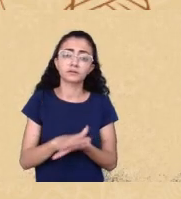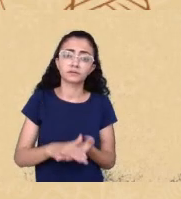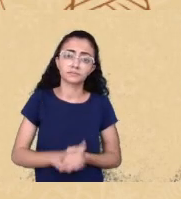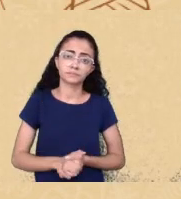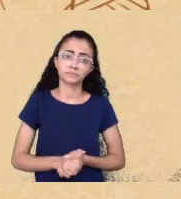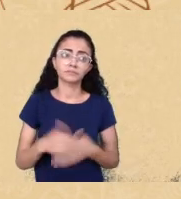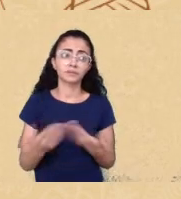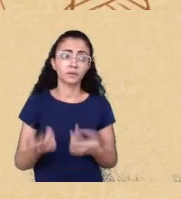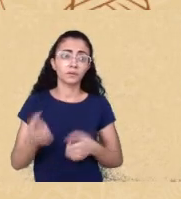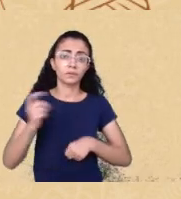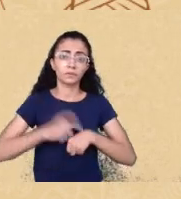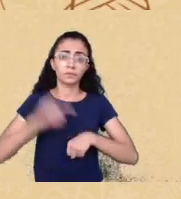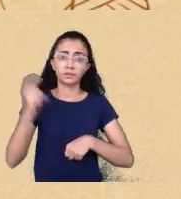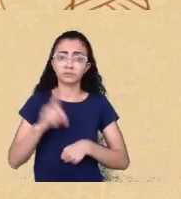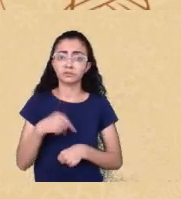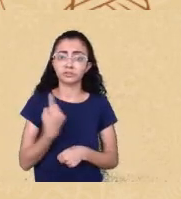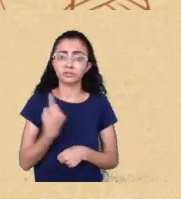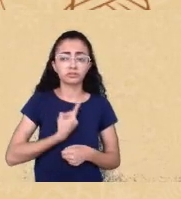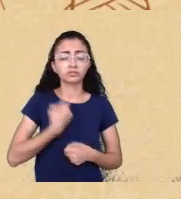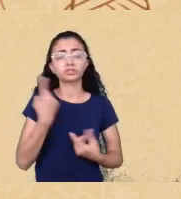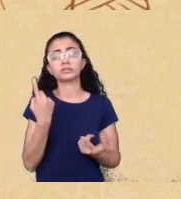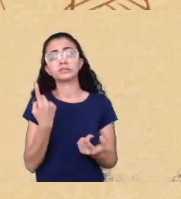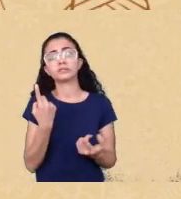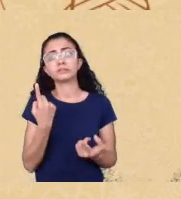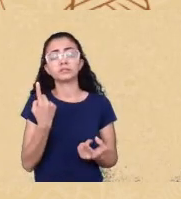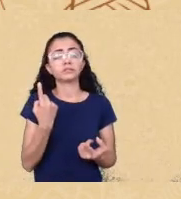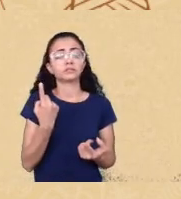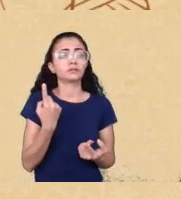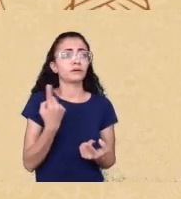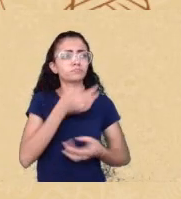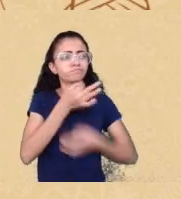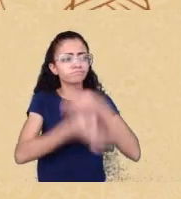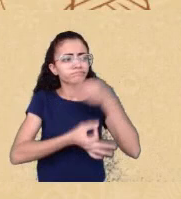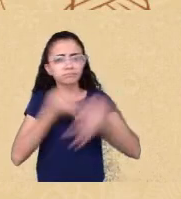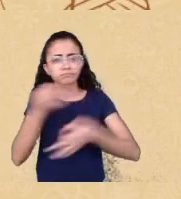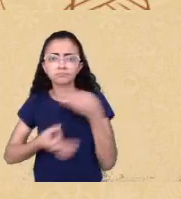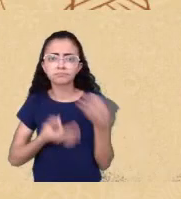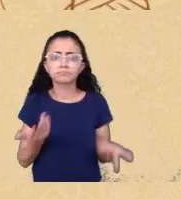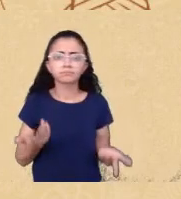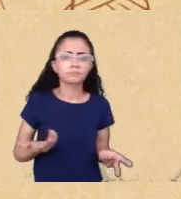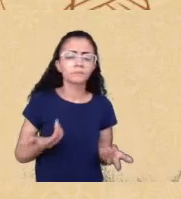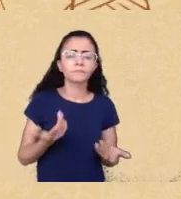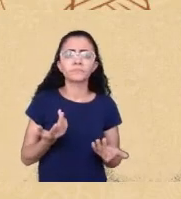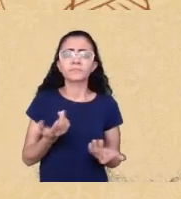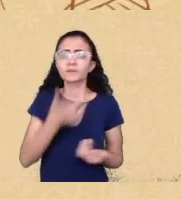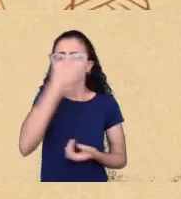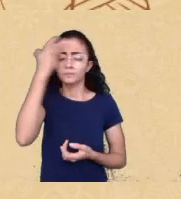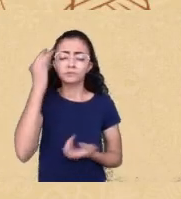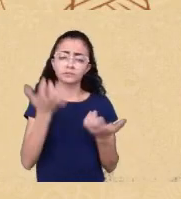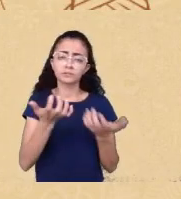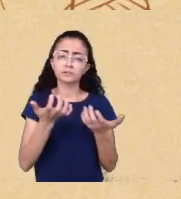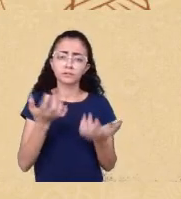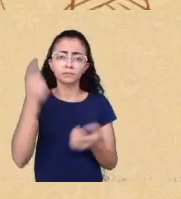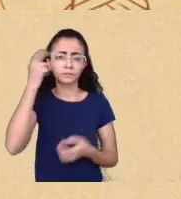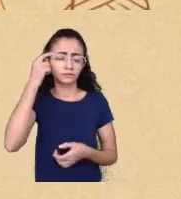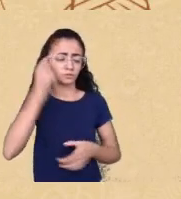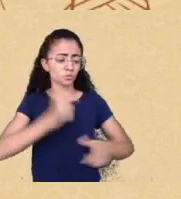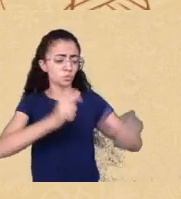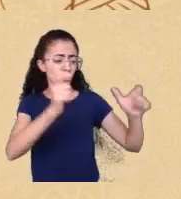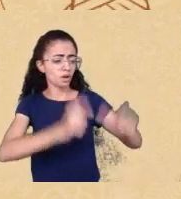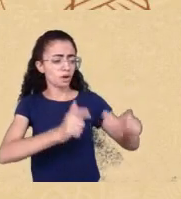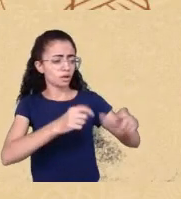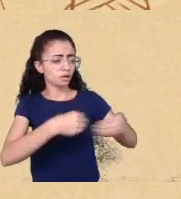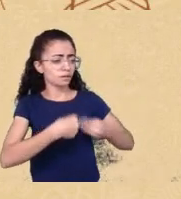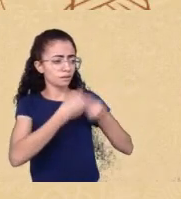esse lugar de privilégio quem é que quer pensar nesse lugar que está dado porque